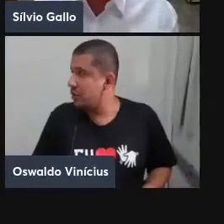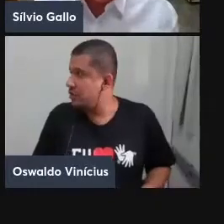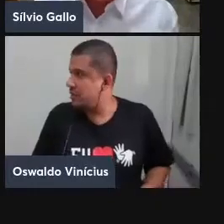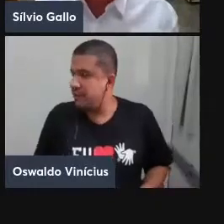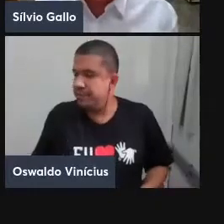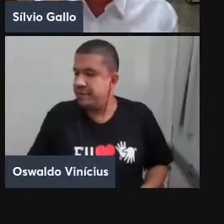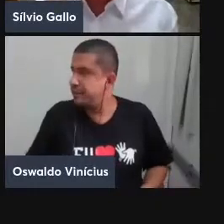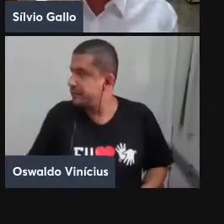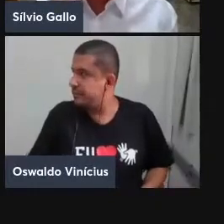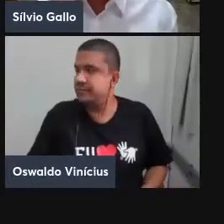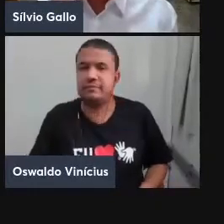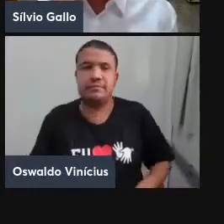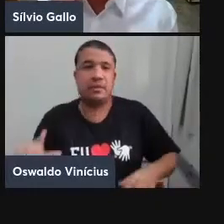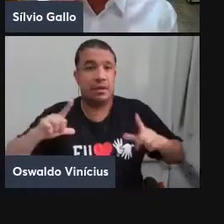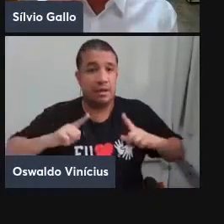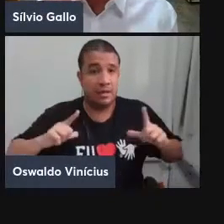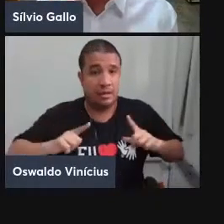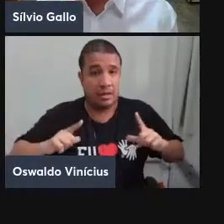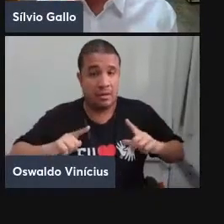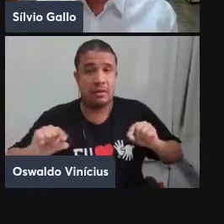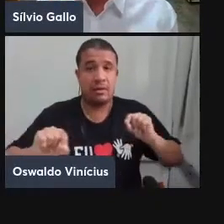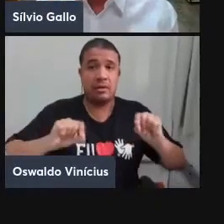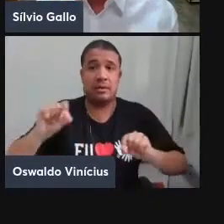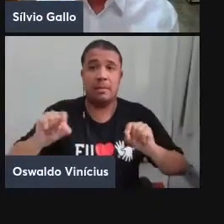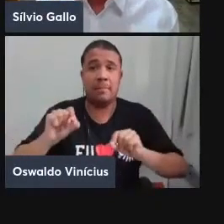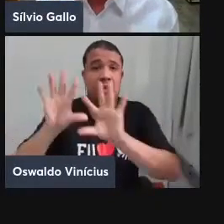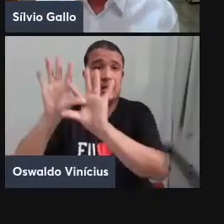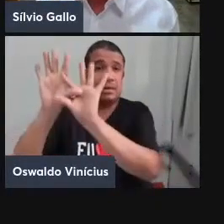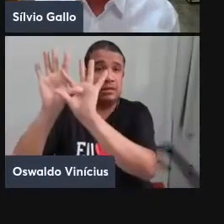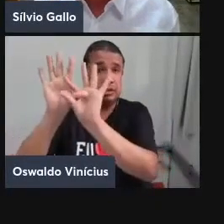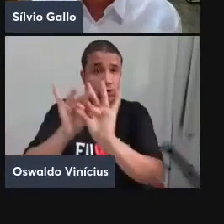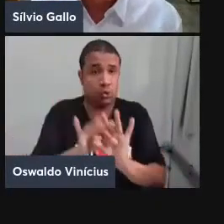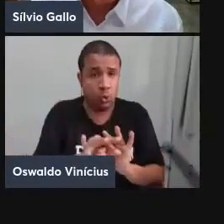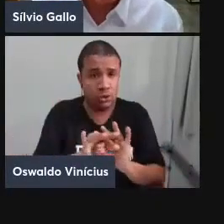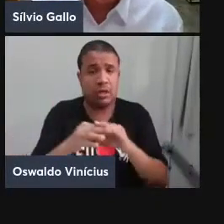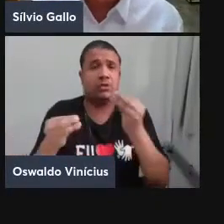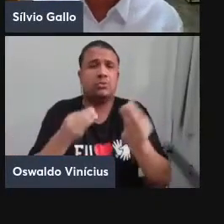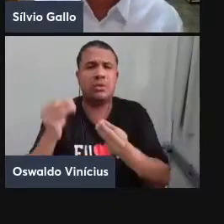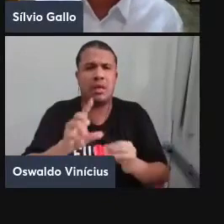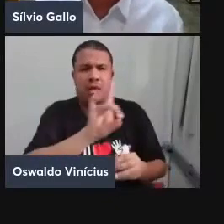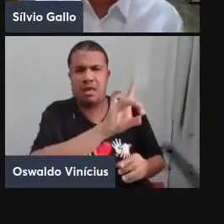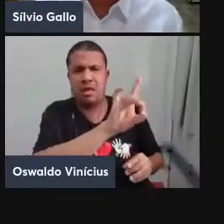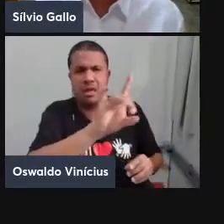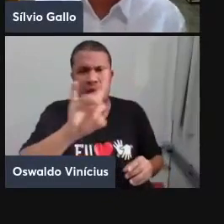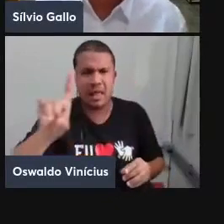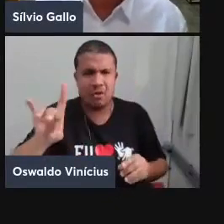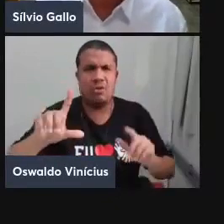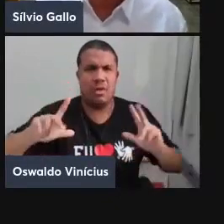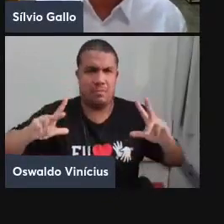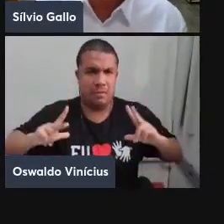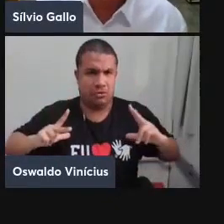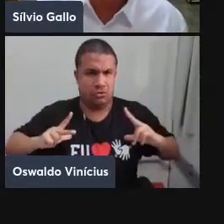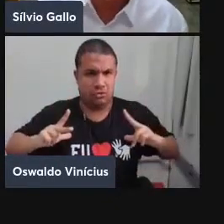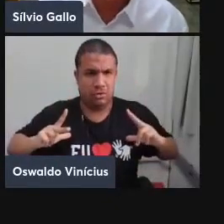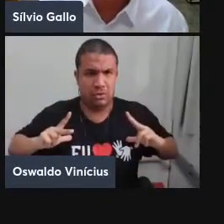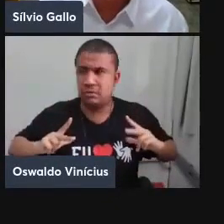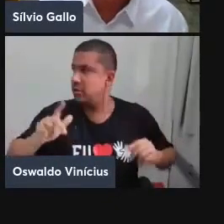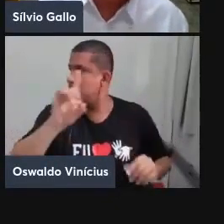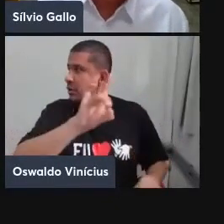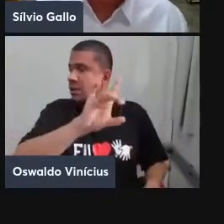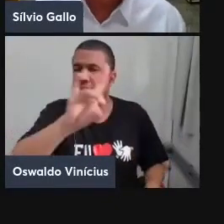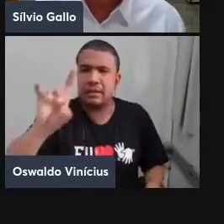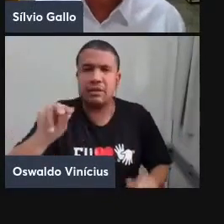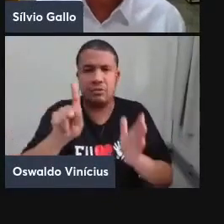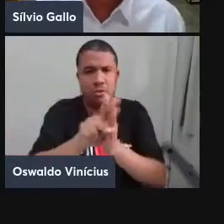indo sempre um pouco além desse contexto, de forma que cada um é cada um, cada um de nós é cada um de